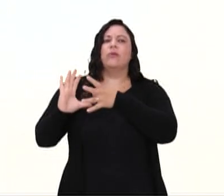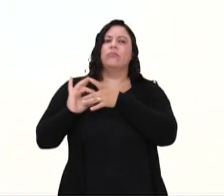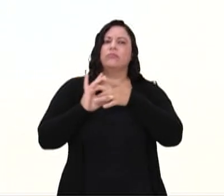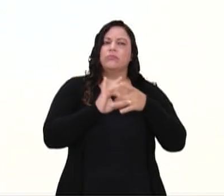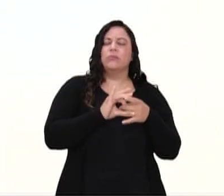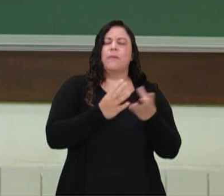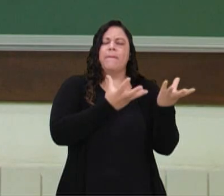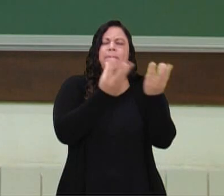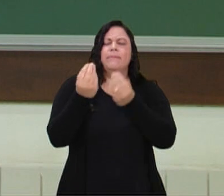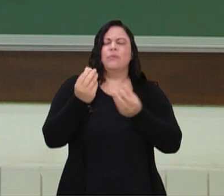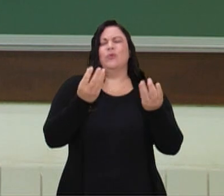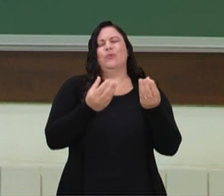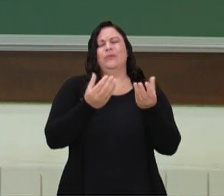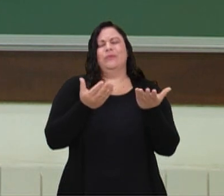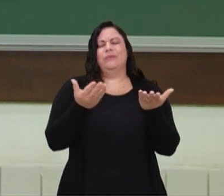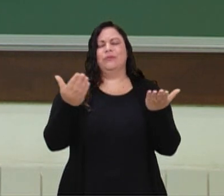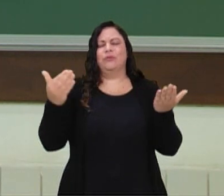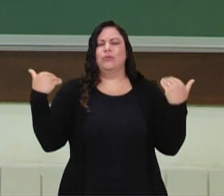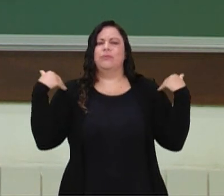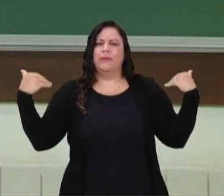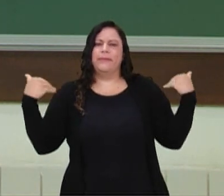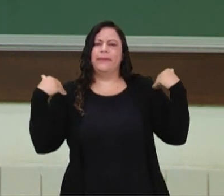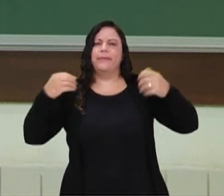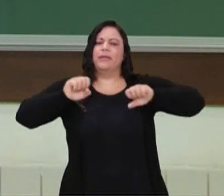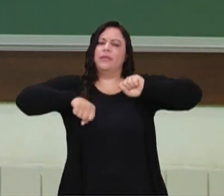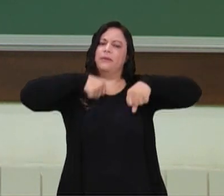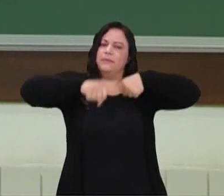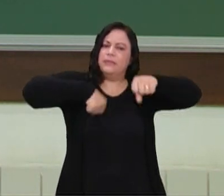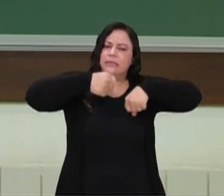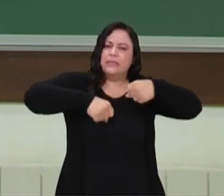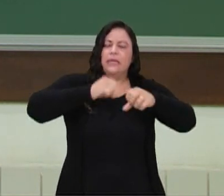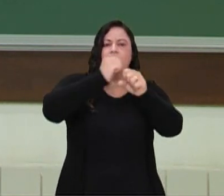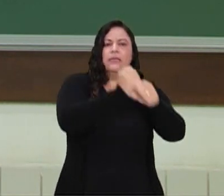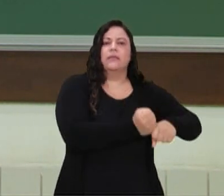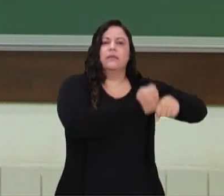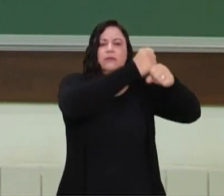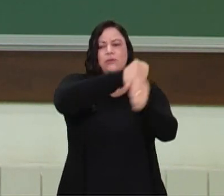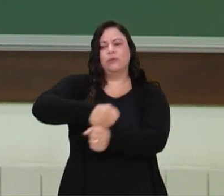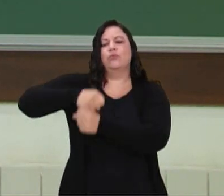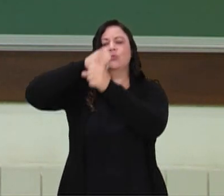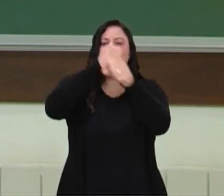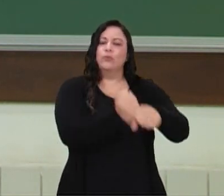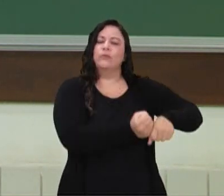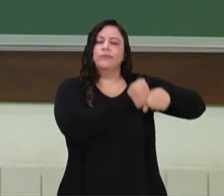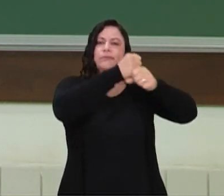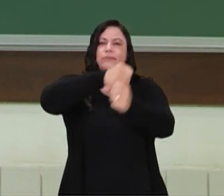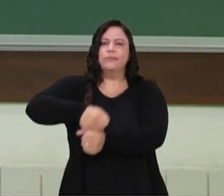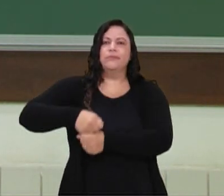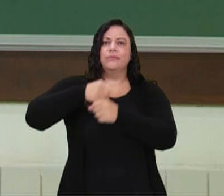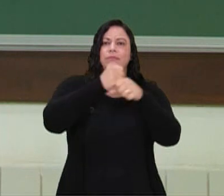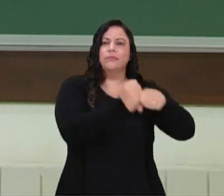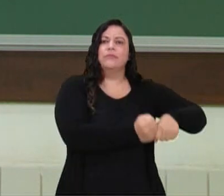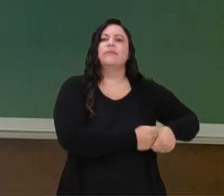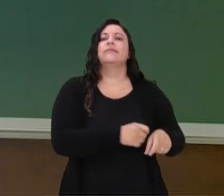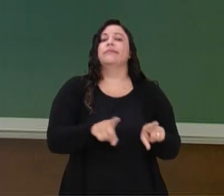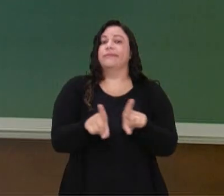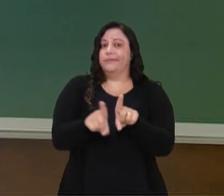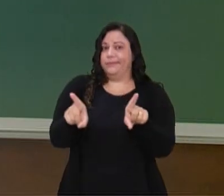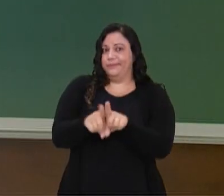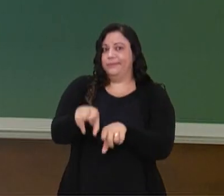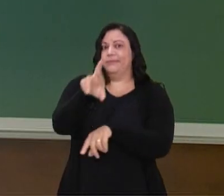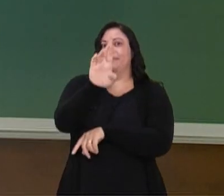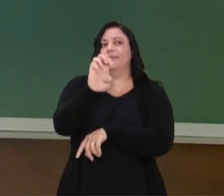muita atividade, tanto da bicicleta como do remo. Também está bem associado ao trabalho do crossfit.